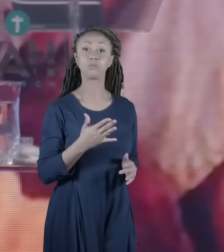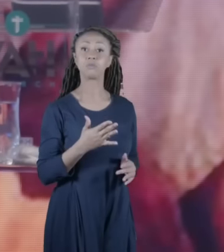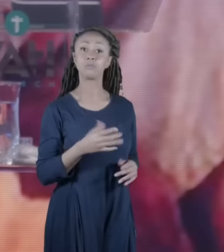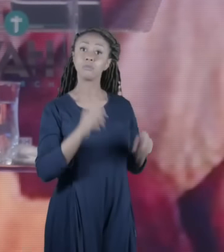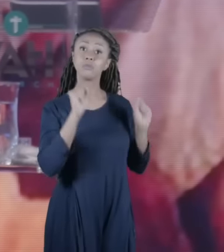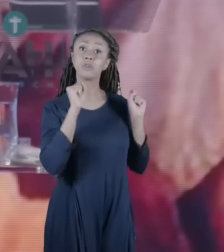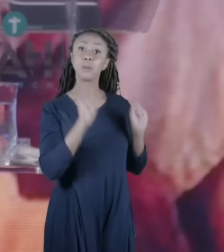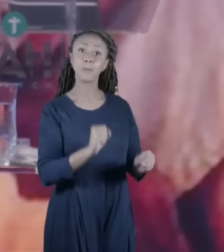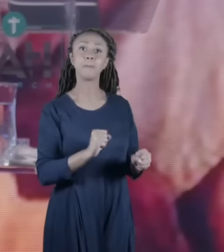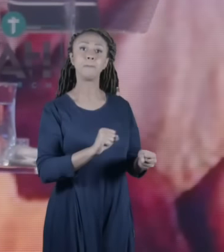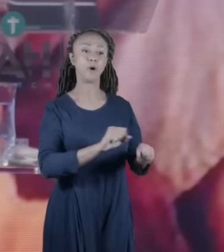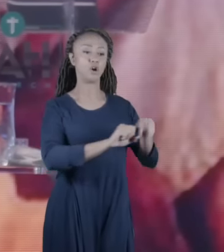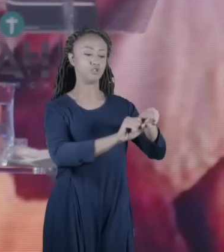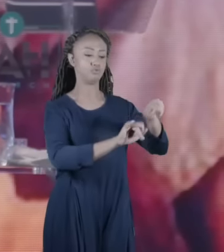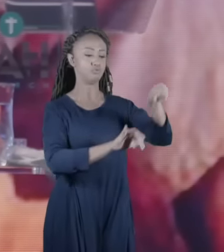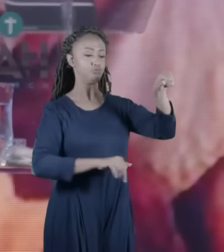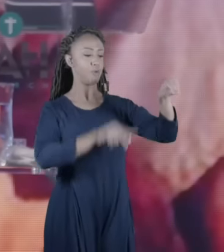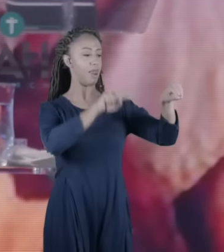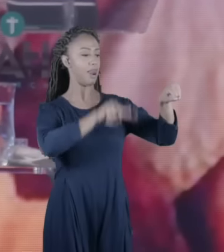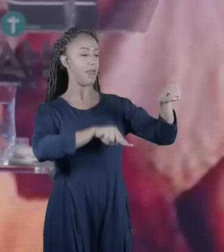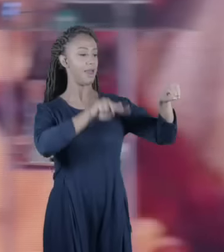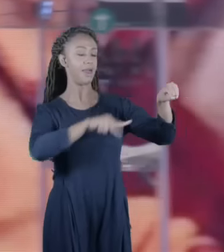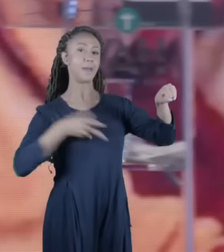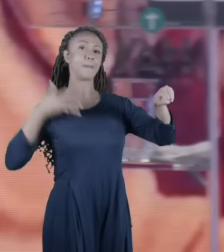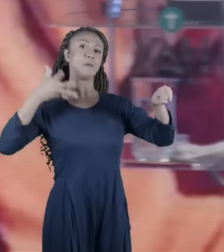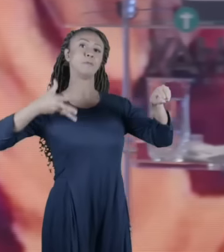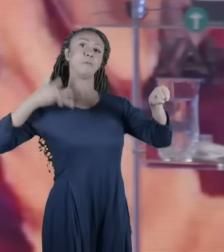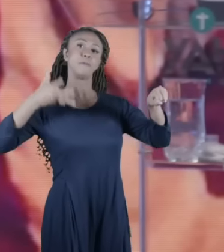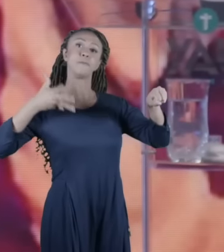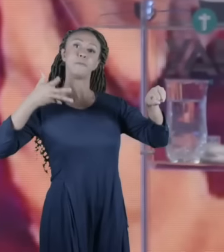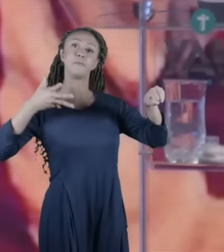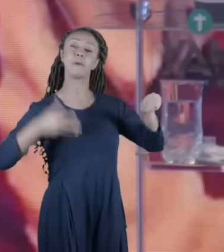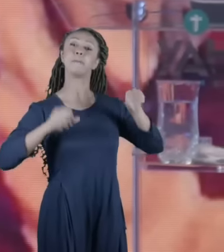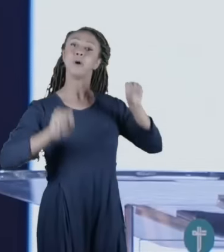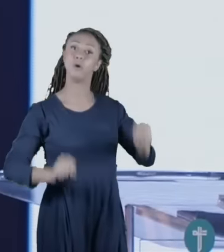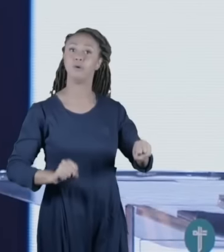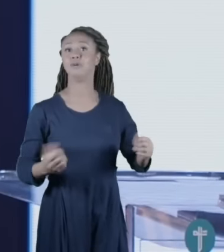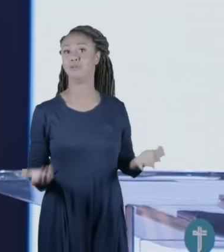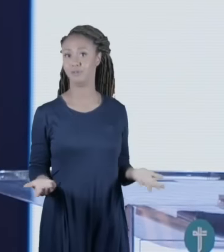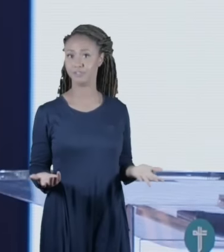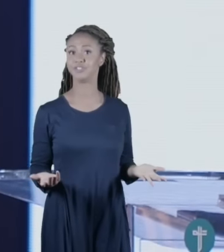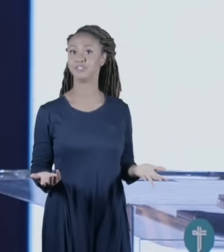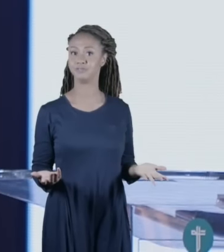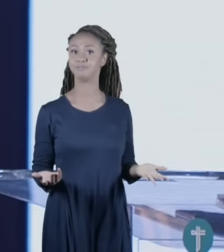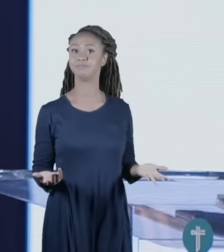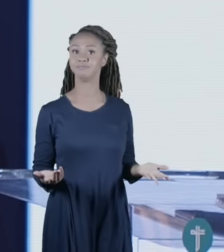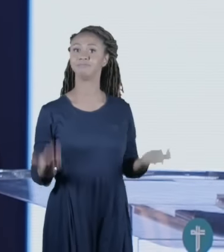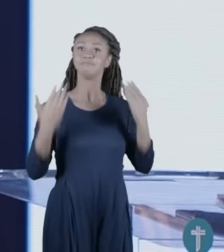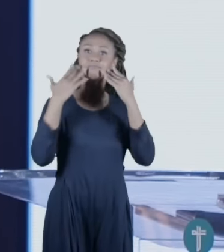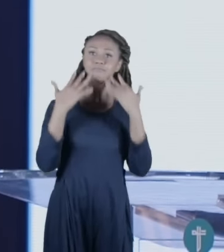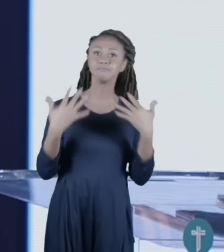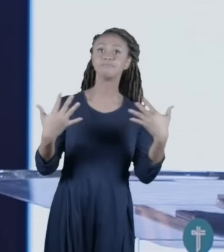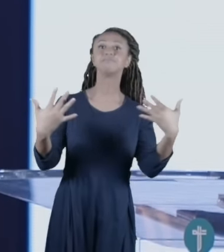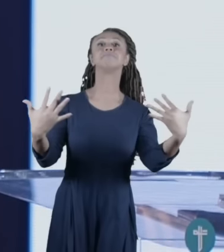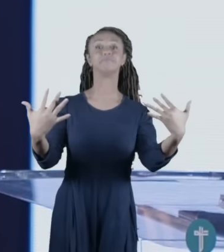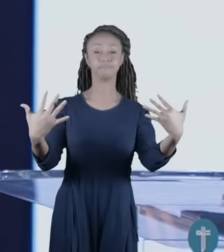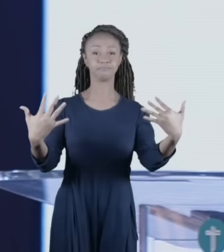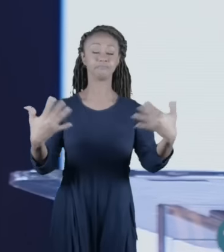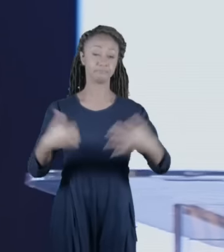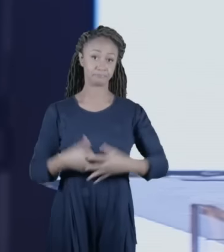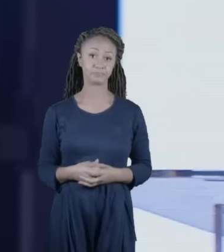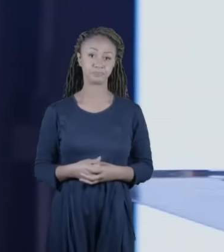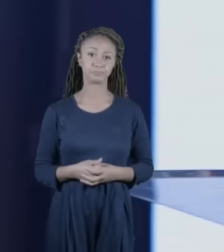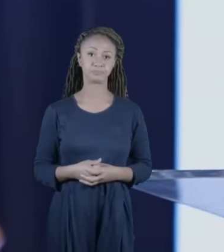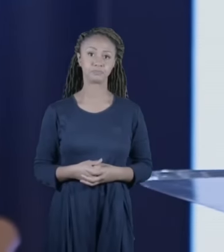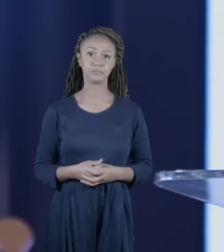agora pode fazer leituras públicas ele pode pegar os pergaminhos os pergaminhos bíblicos abrir e ler e fazer leituras públicas